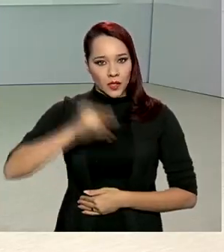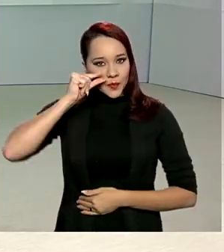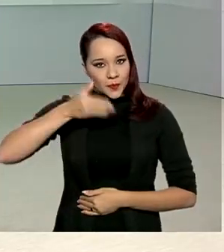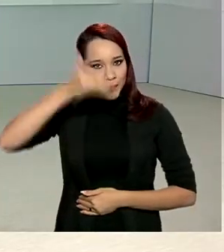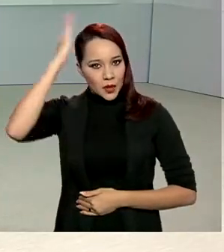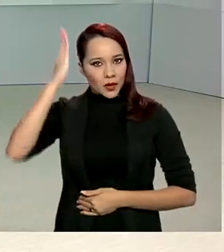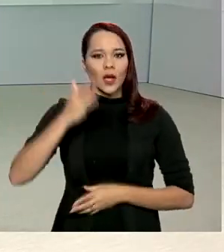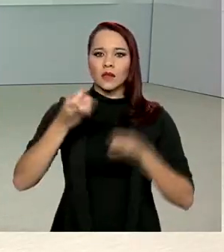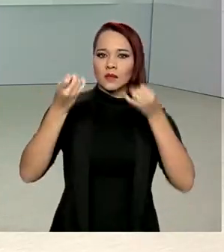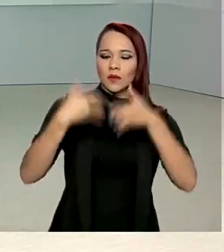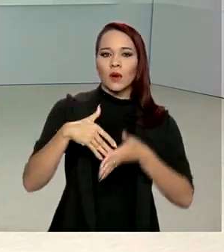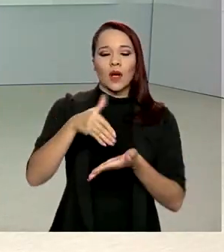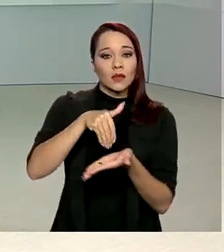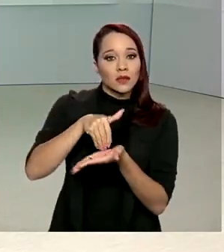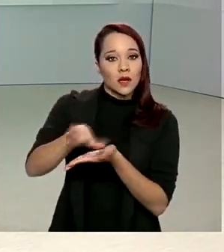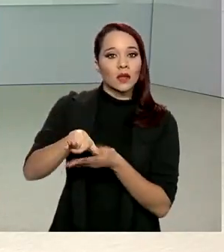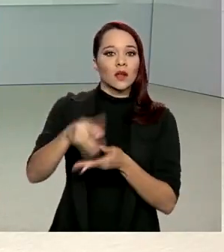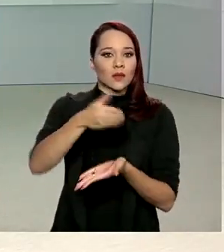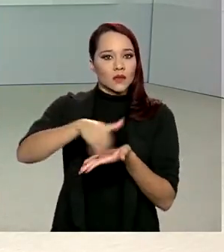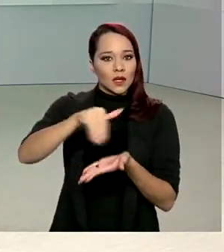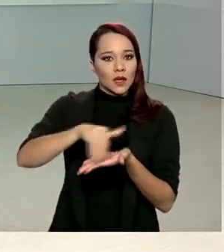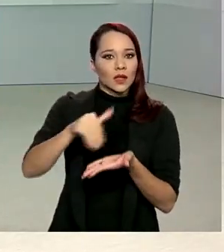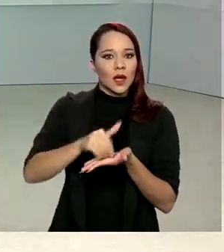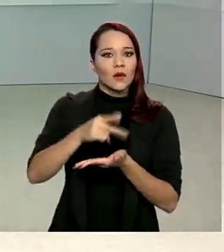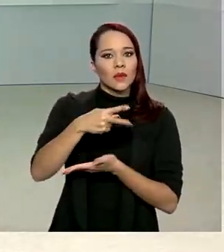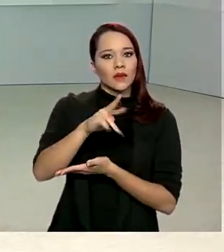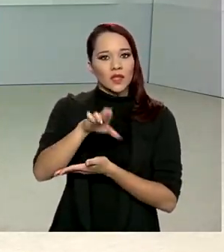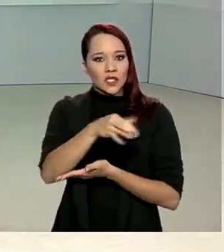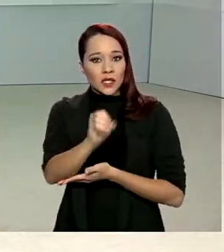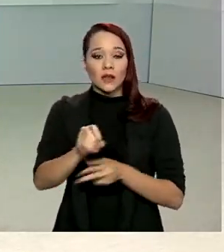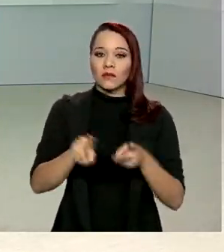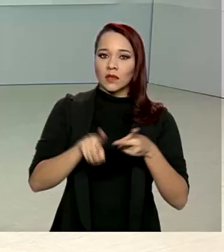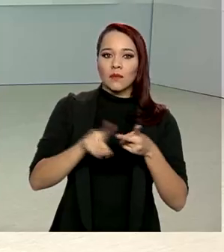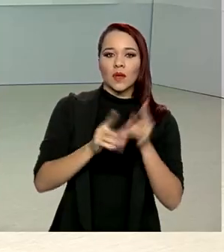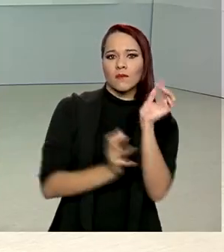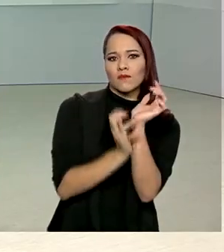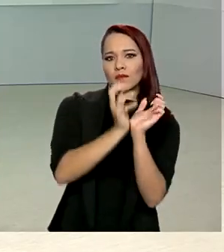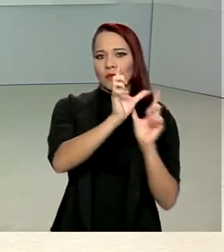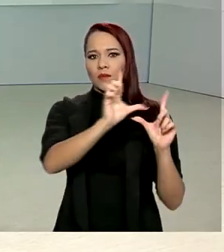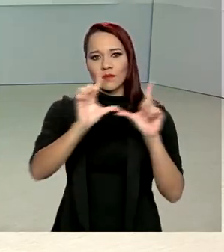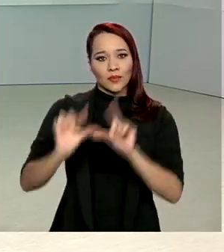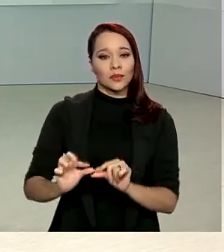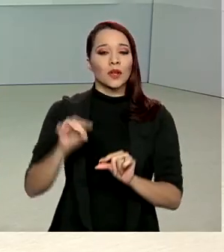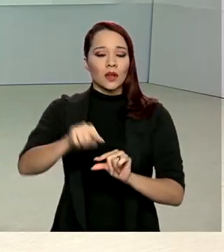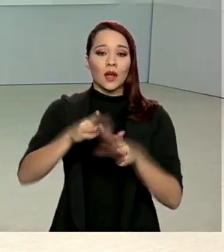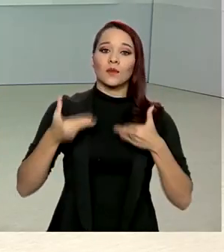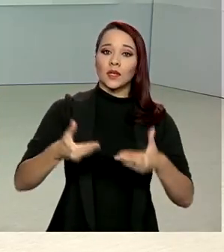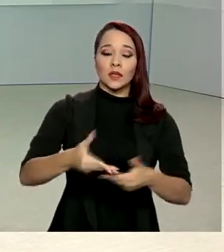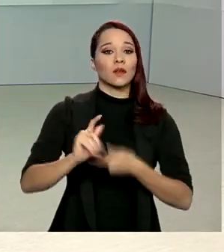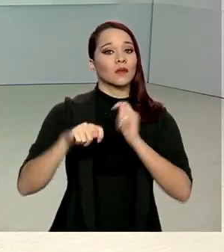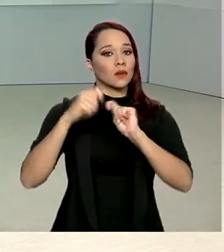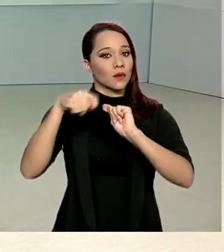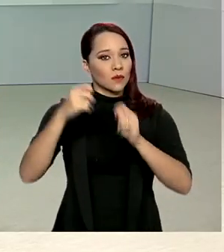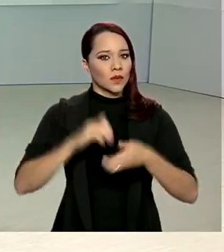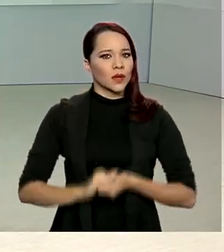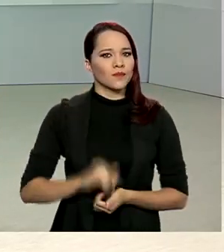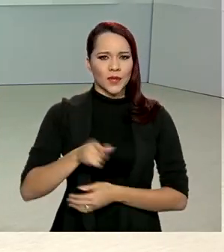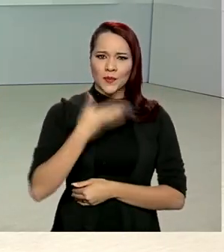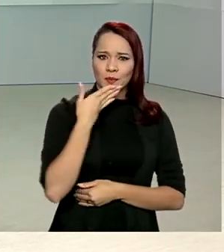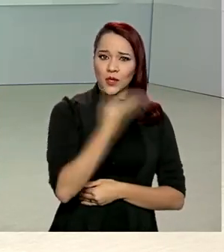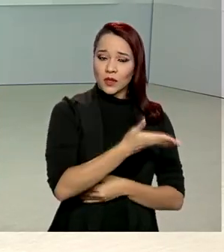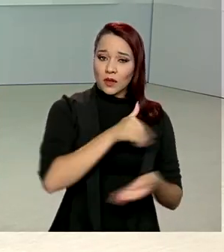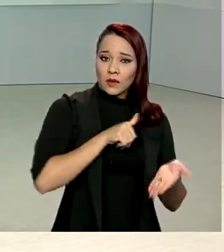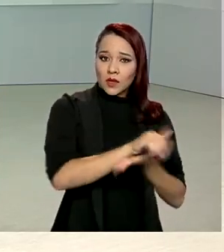Guedes comentou a saída dos secretários de privatização e de desburocratização do Ministério da Economia. Eles pediram